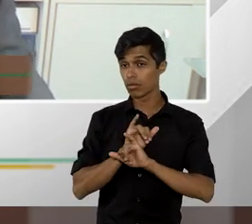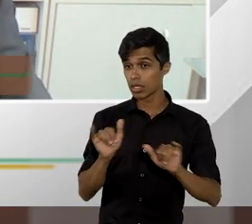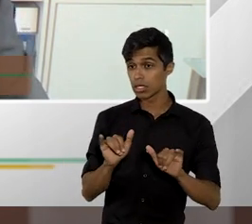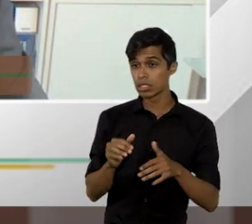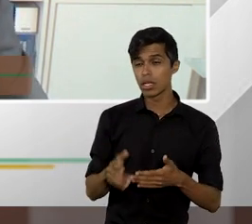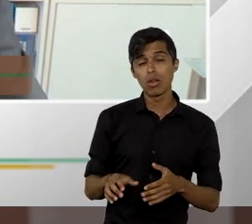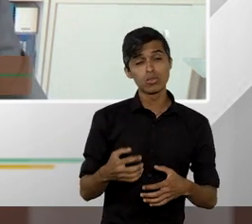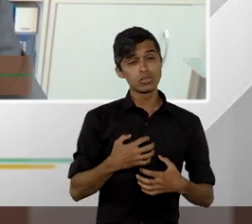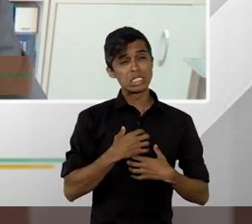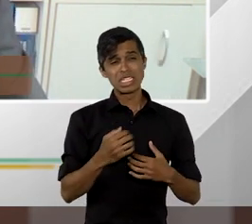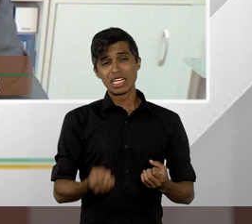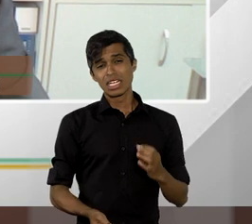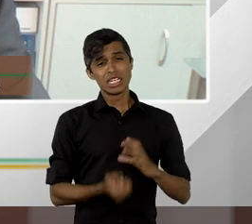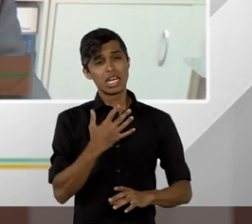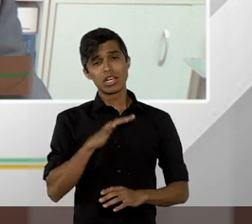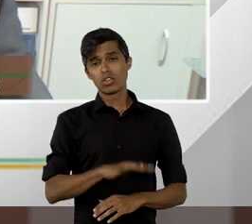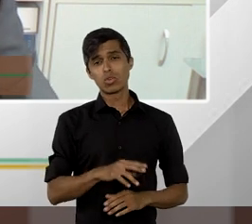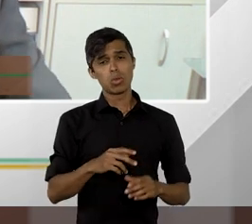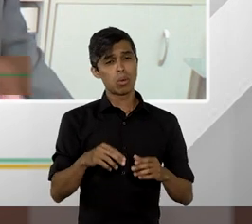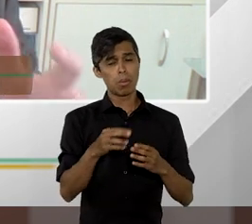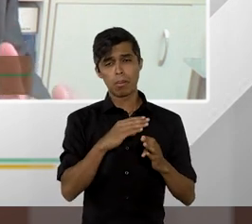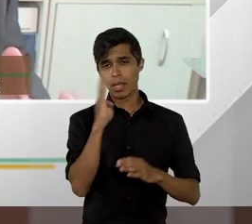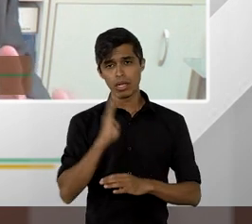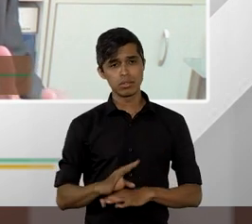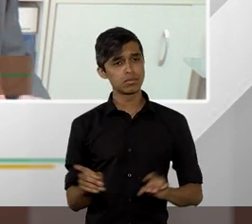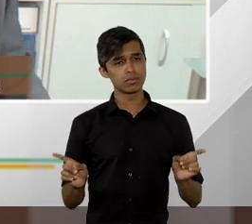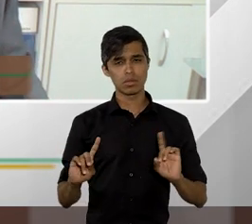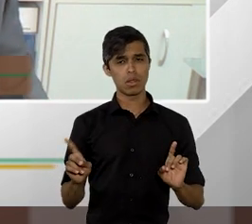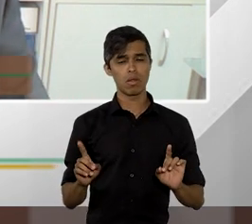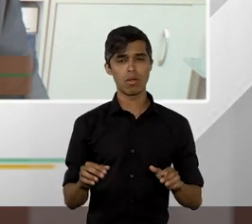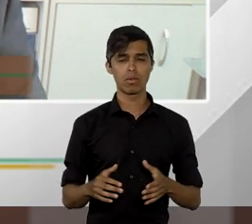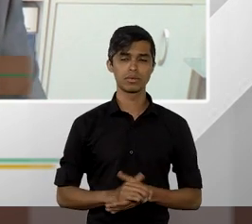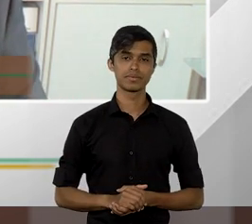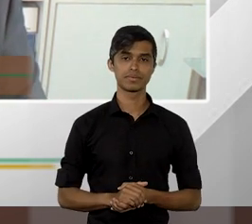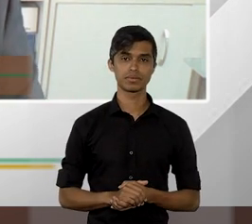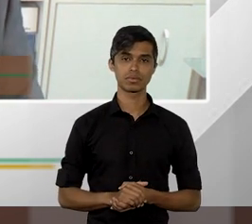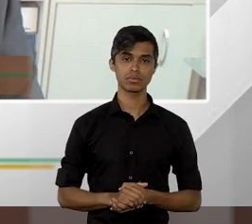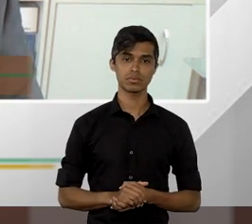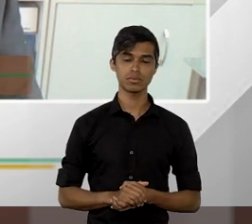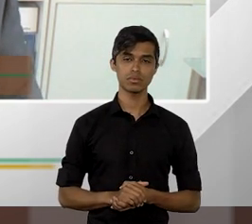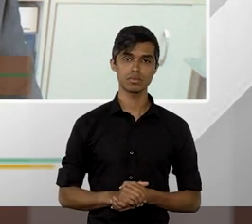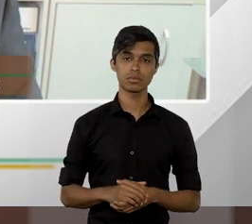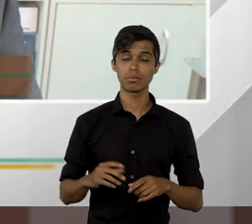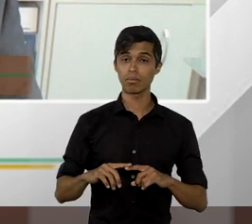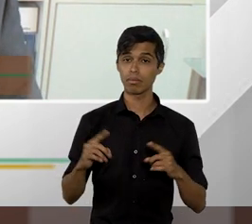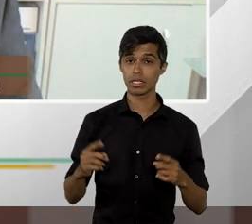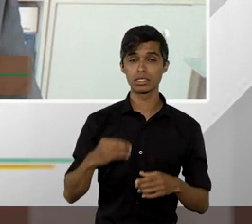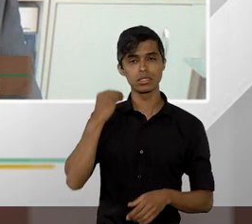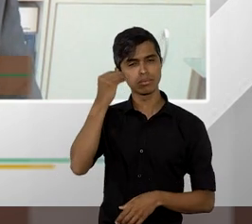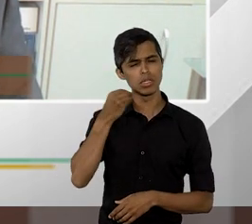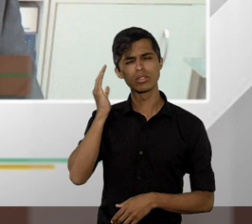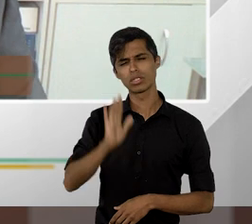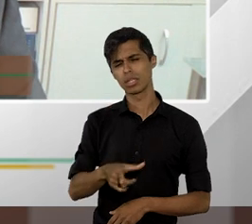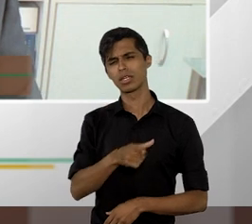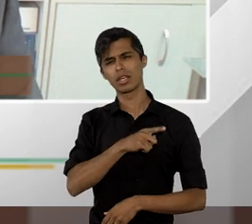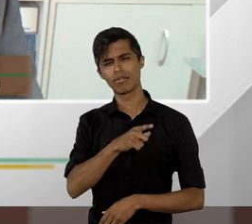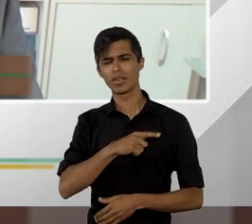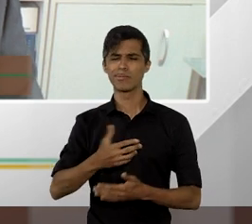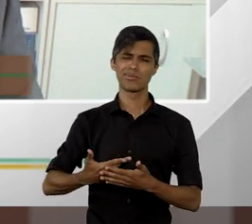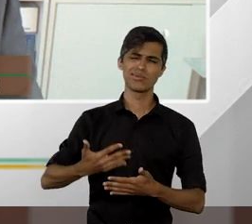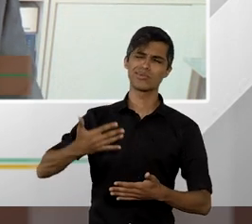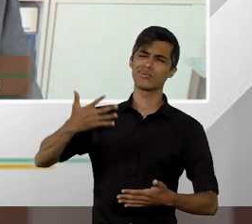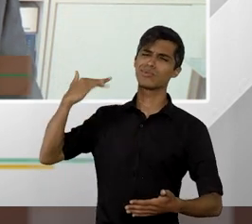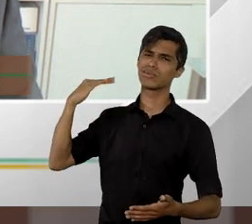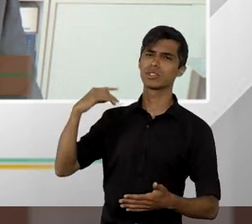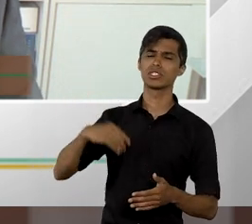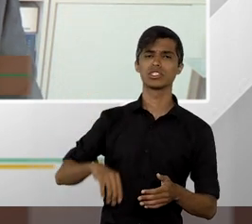sendo criado no Brasil, é algo que tem uma experiência já de longa data de